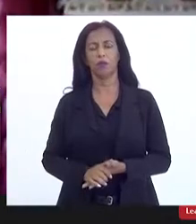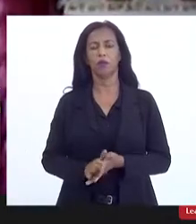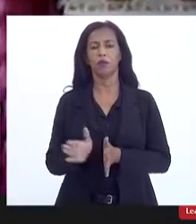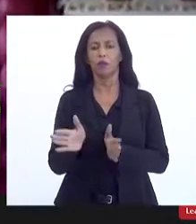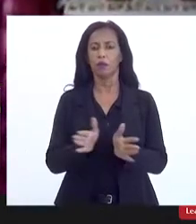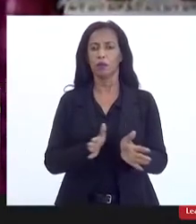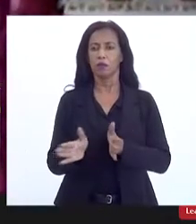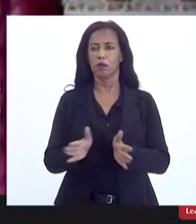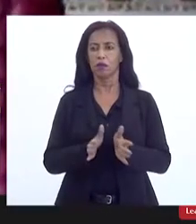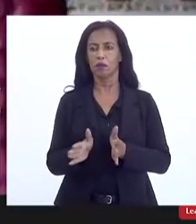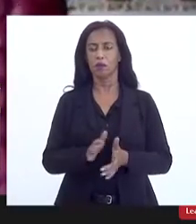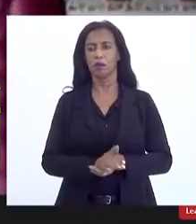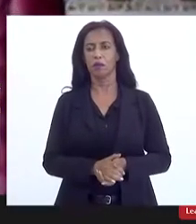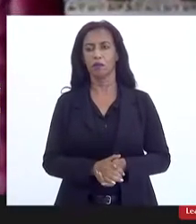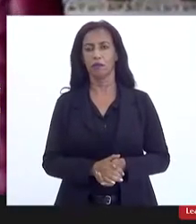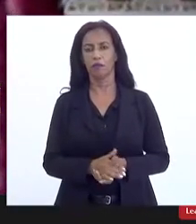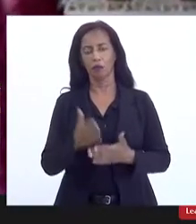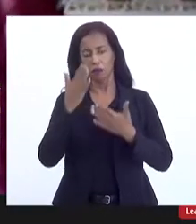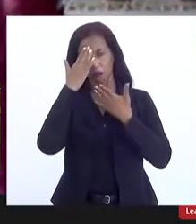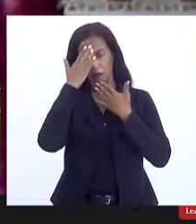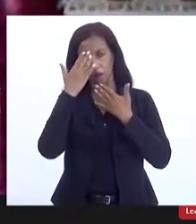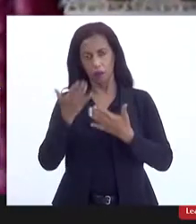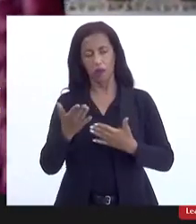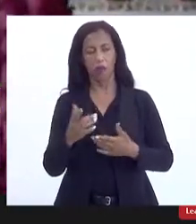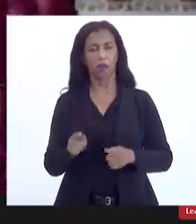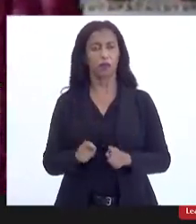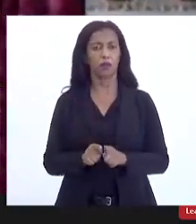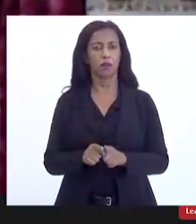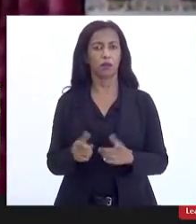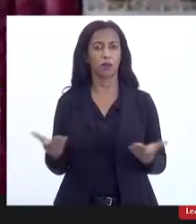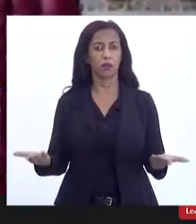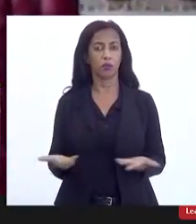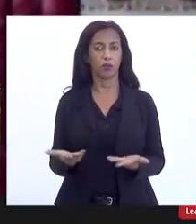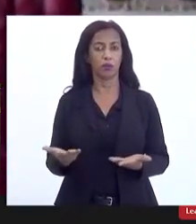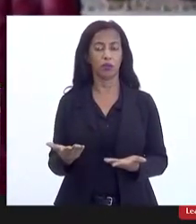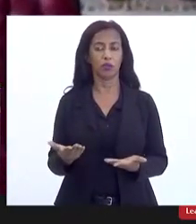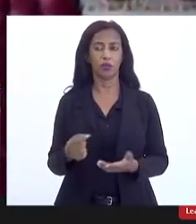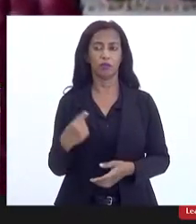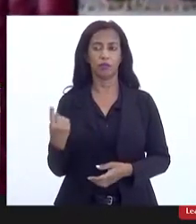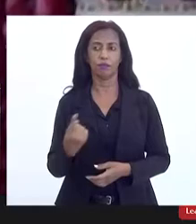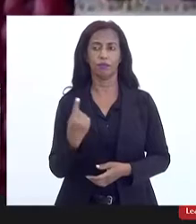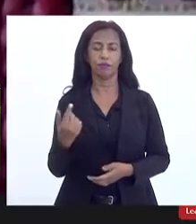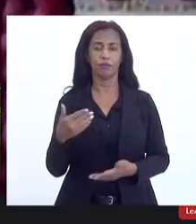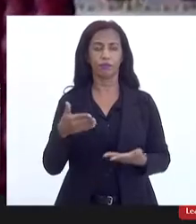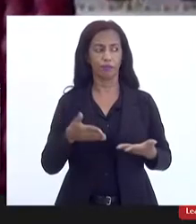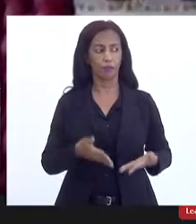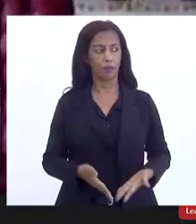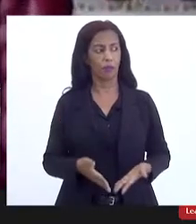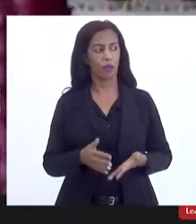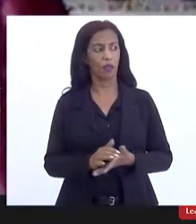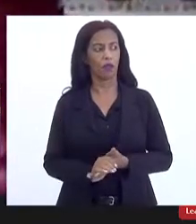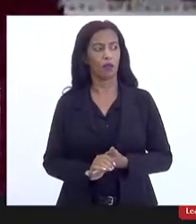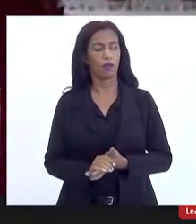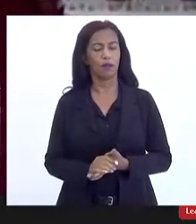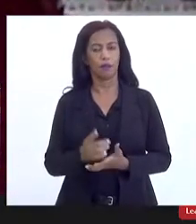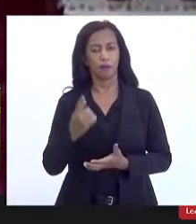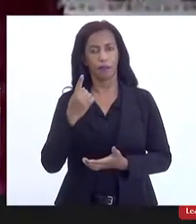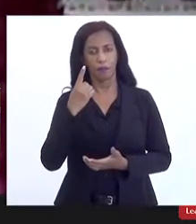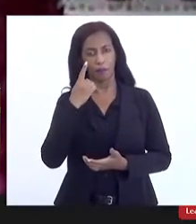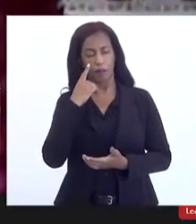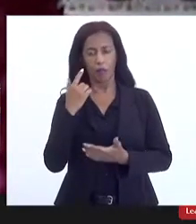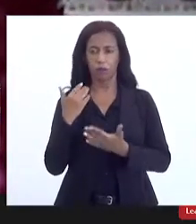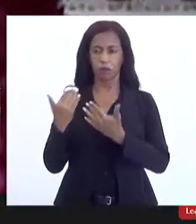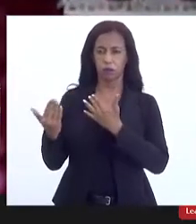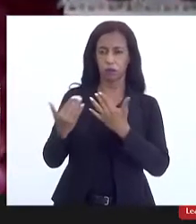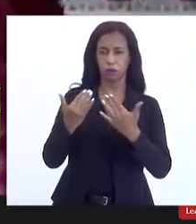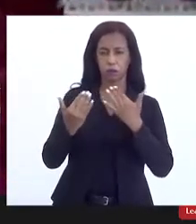acesso. Então, quero agradecer imensamente. Hoje nós estamos aqui para ouvir ainda mais,